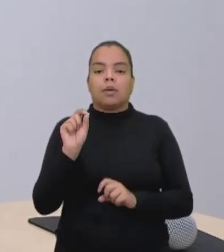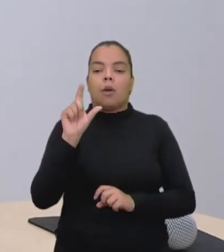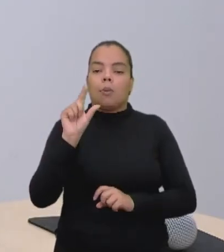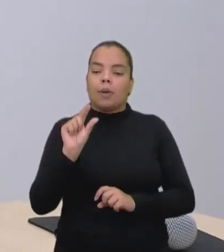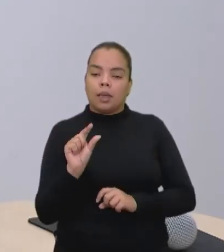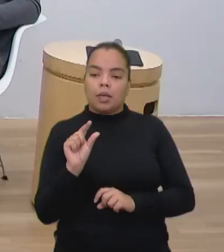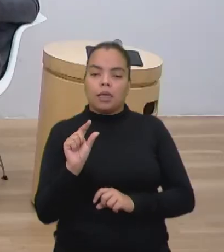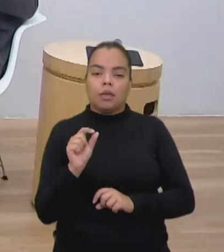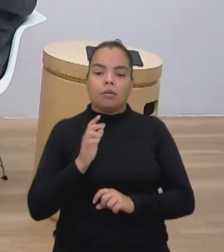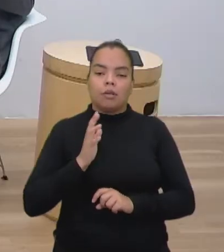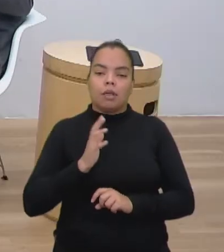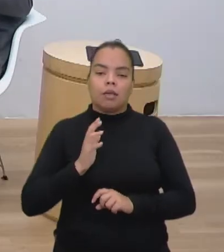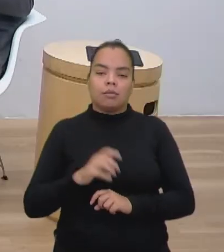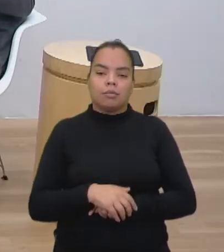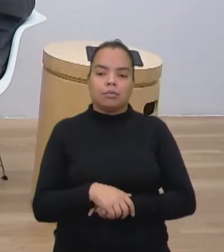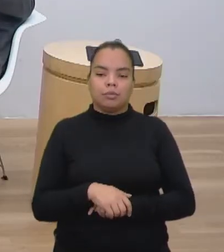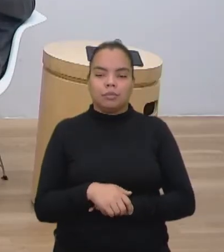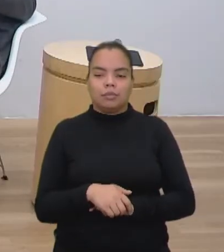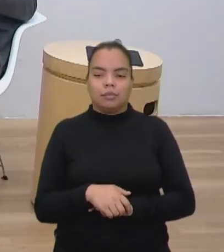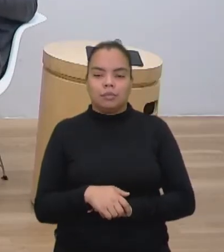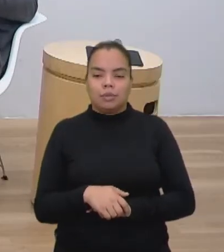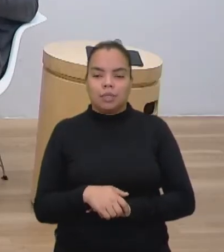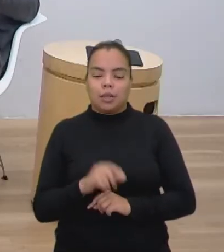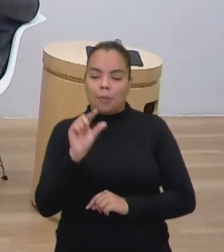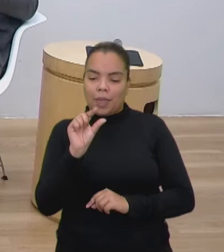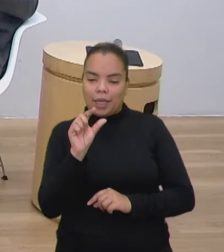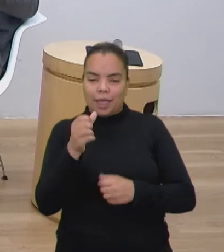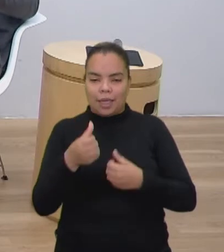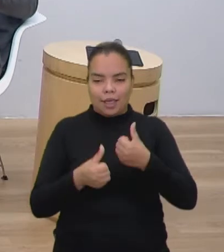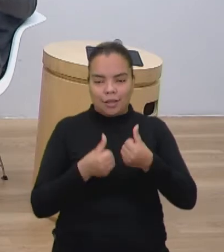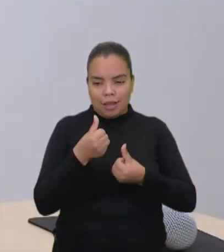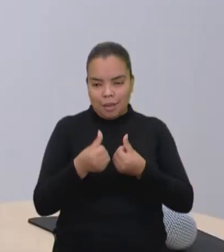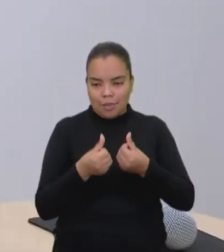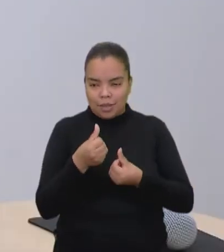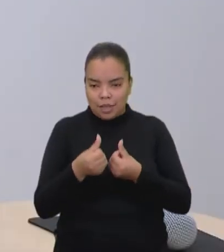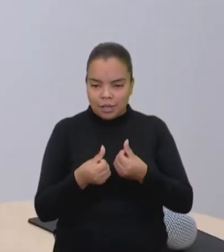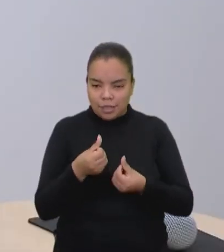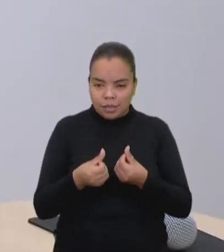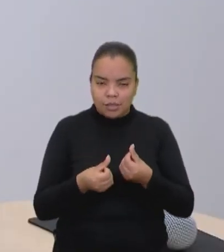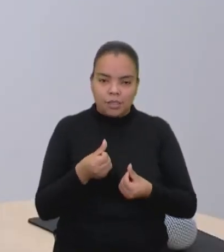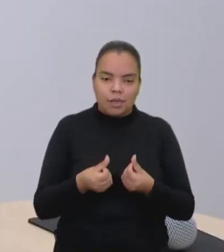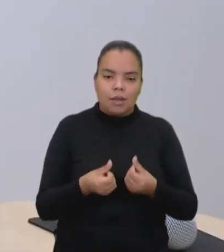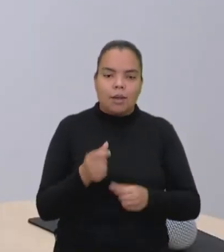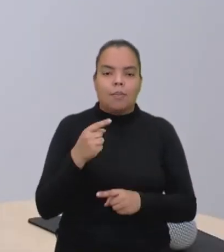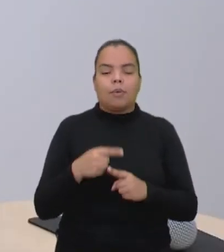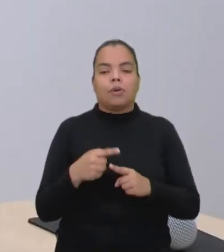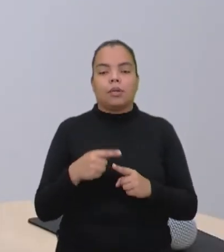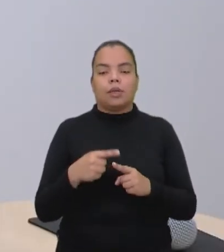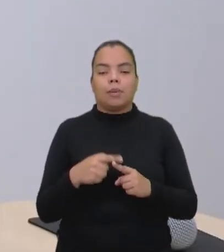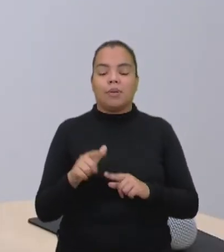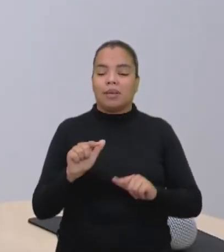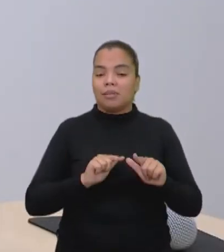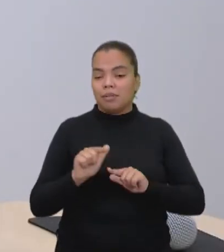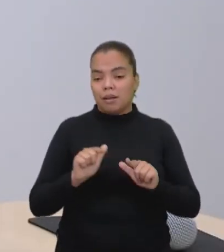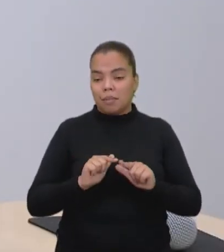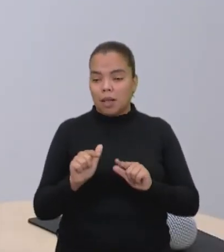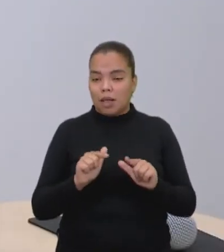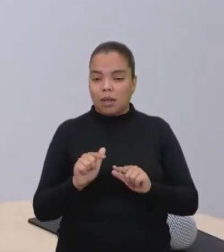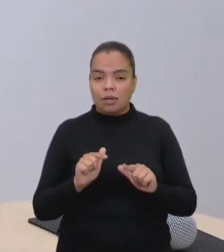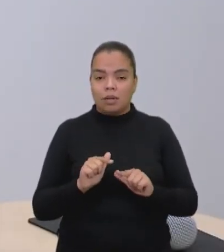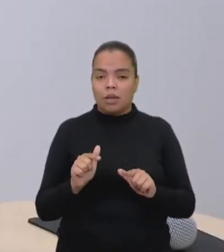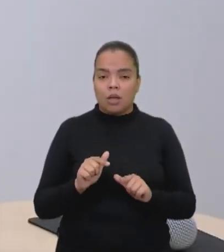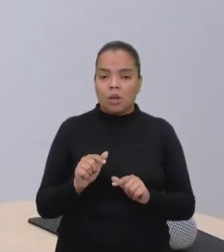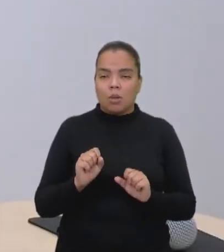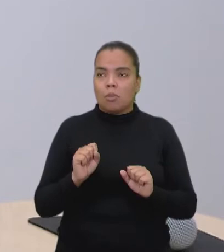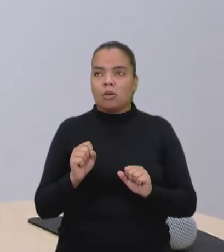burguês. Ele é um pequeno capitalista, né? Por quê? Porque o que ele explora de trabalho é, como que eu